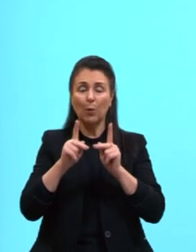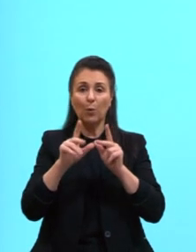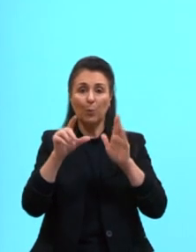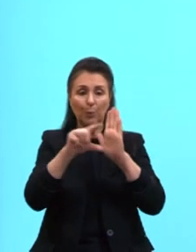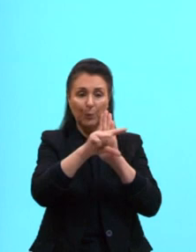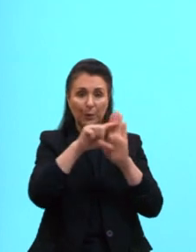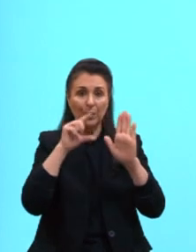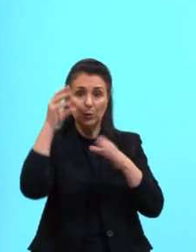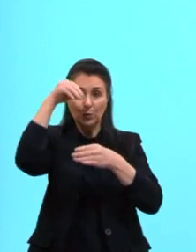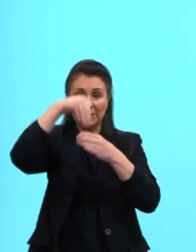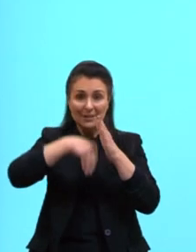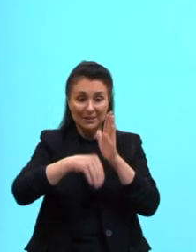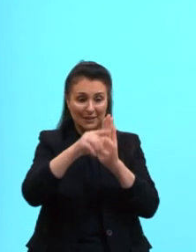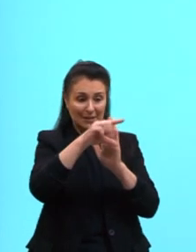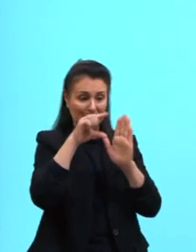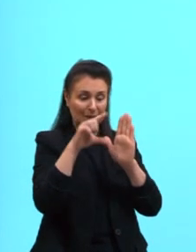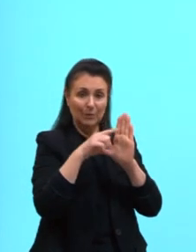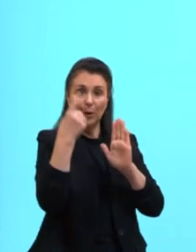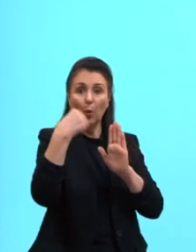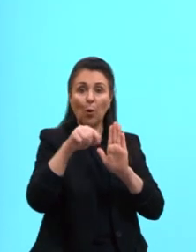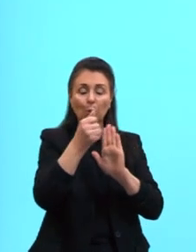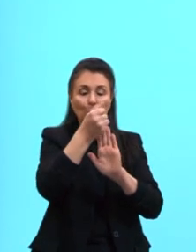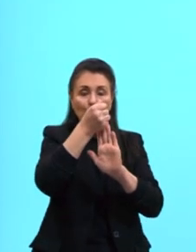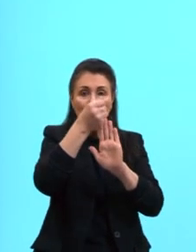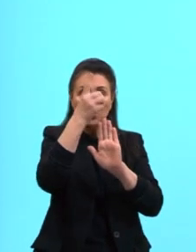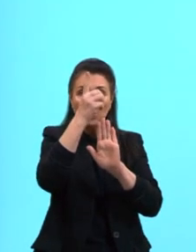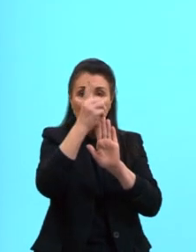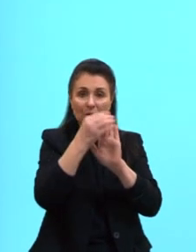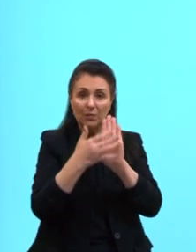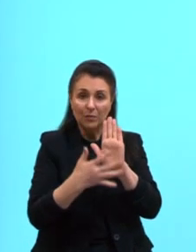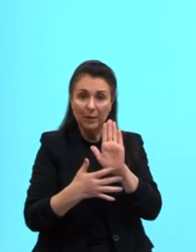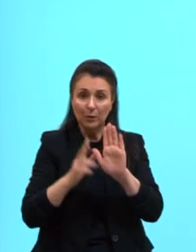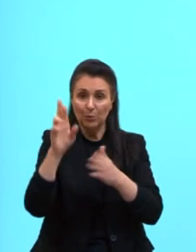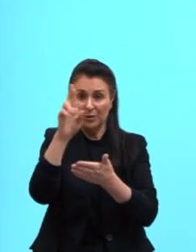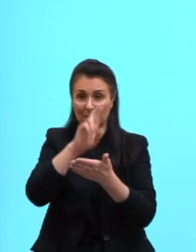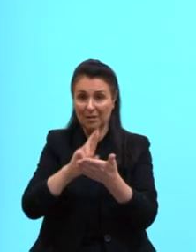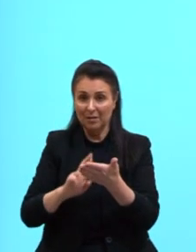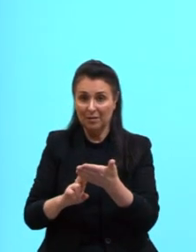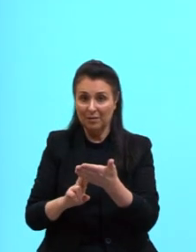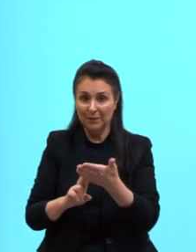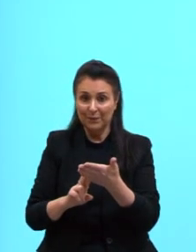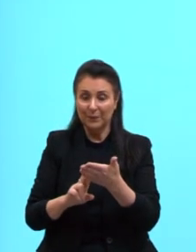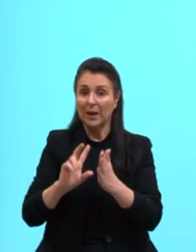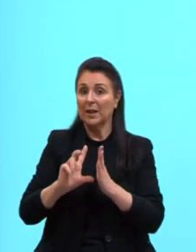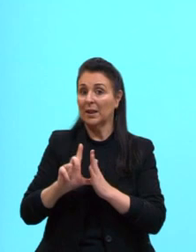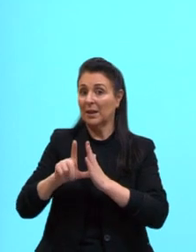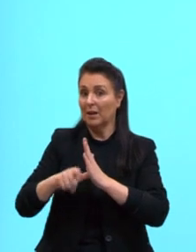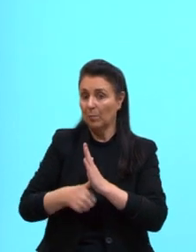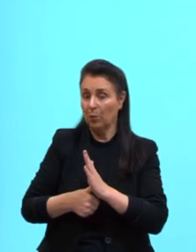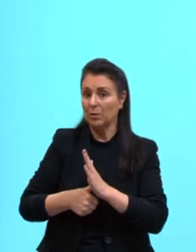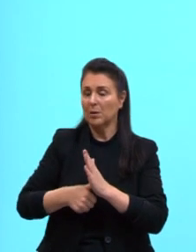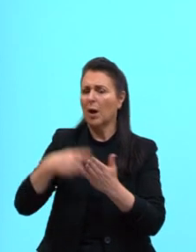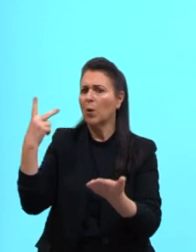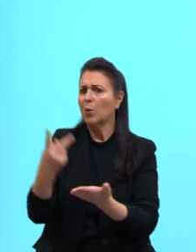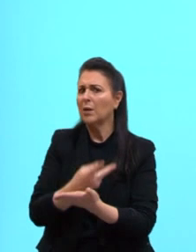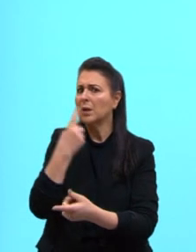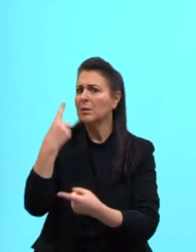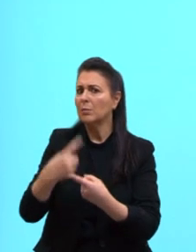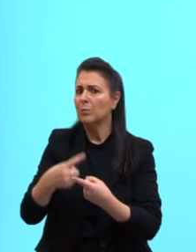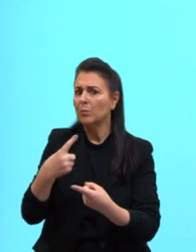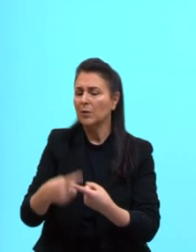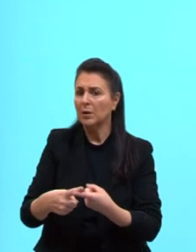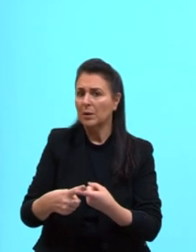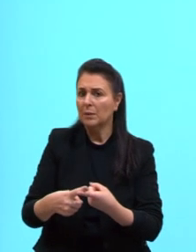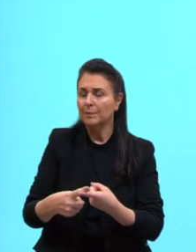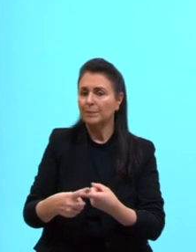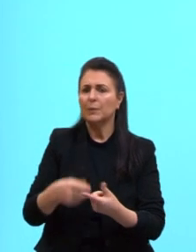desse parágrafo 1 de desenvolvimento da redação. Depois, isso acontece porque, como